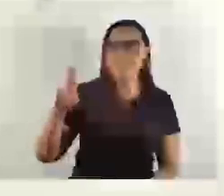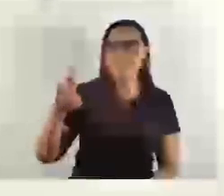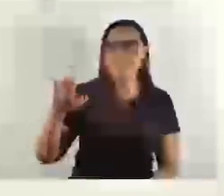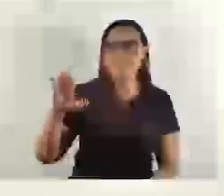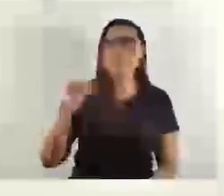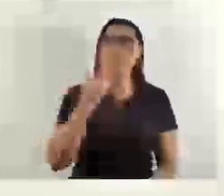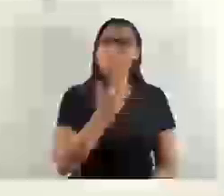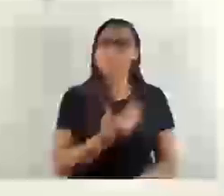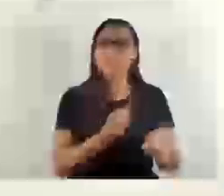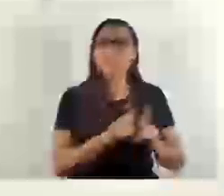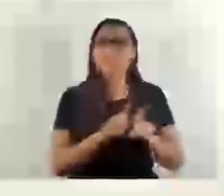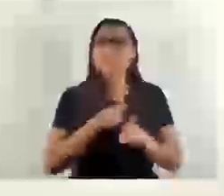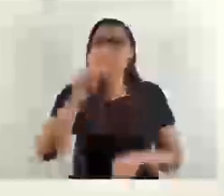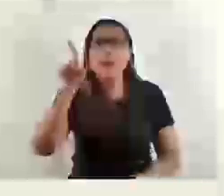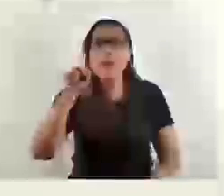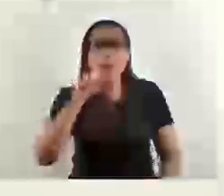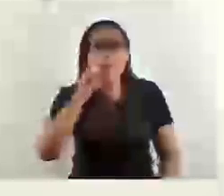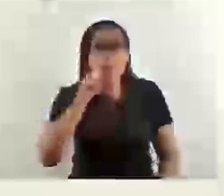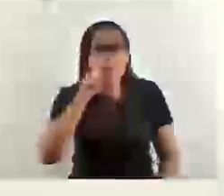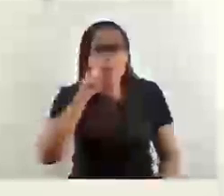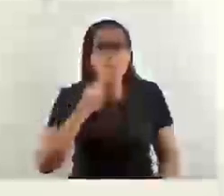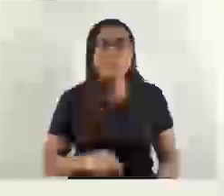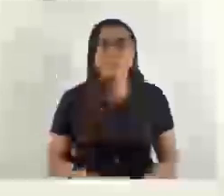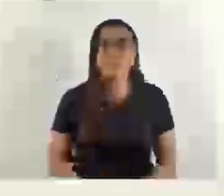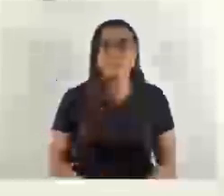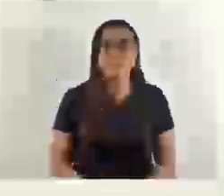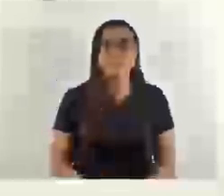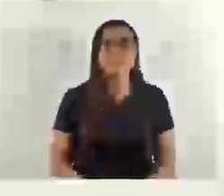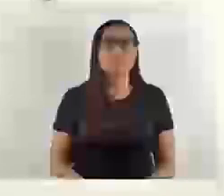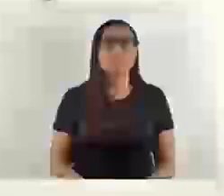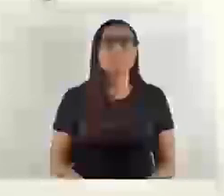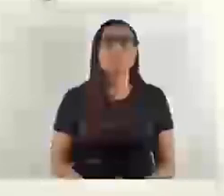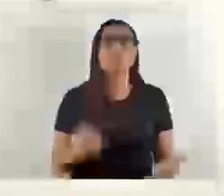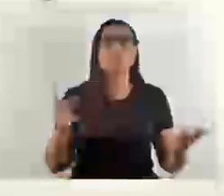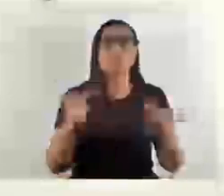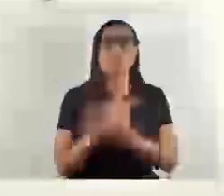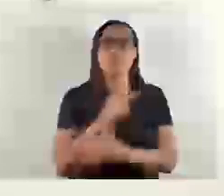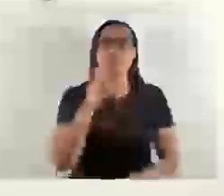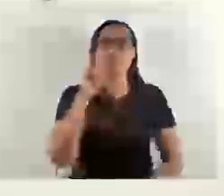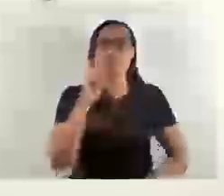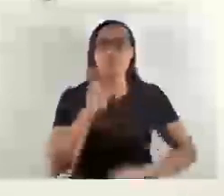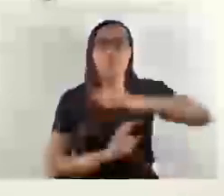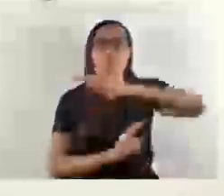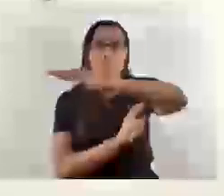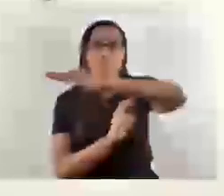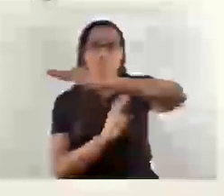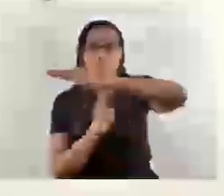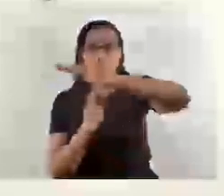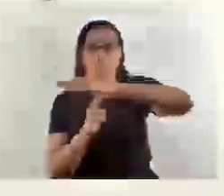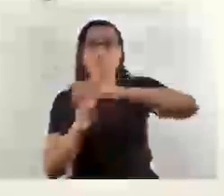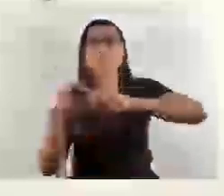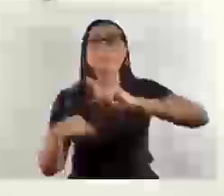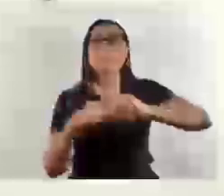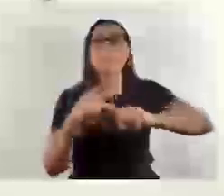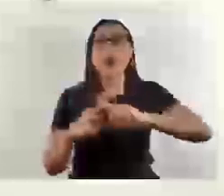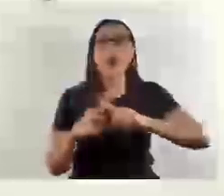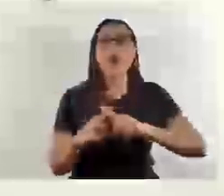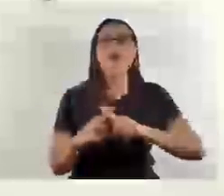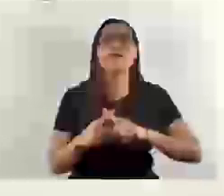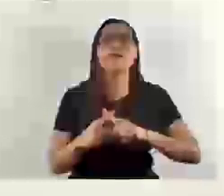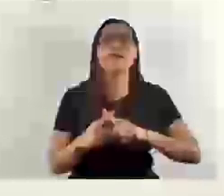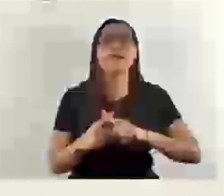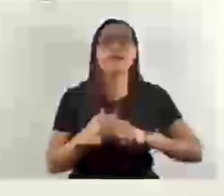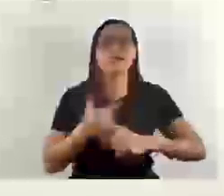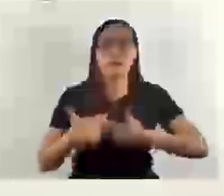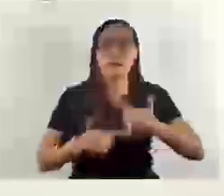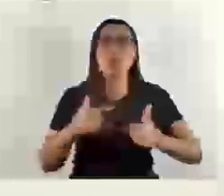muito perigosa. A gente foi contemplado aí com cinco pontes, mas a mão de obra vai ser nossa. Inclusive agora, a primeira ponta está